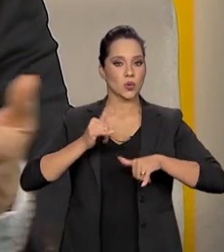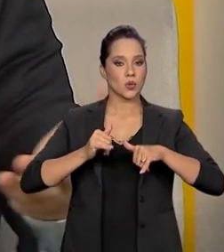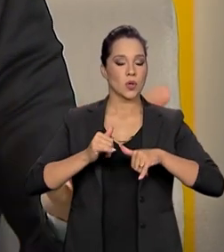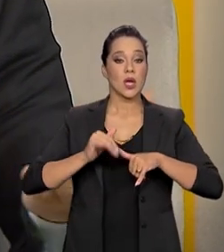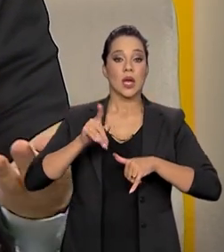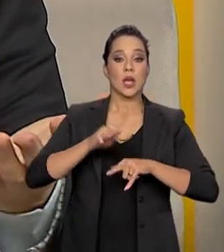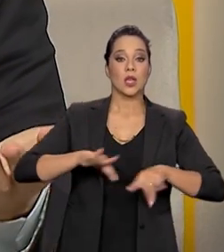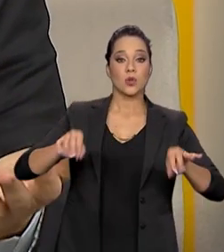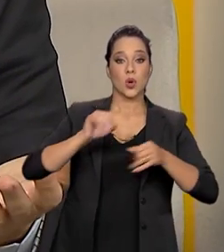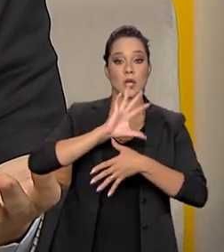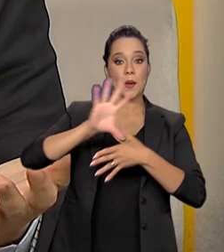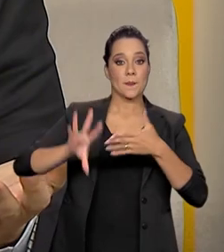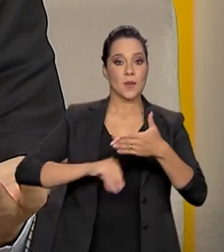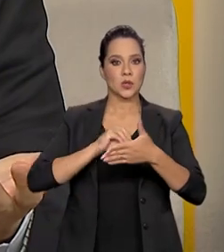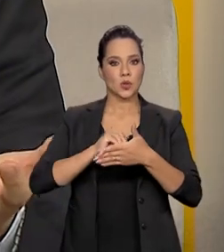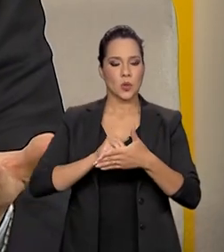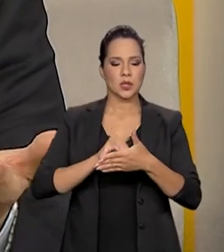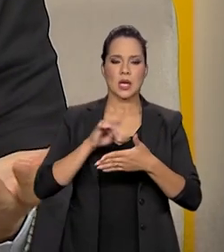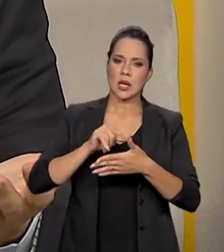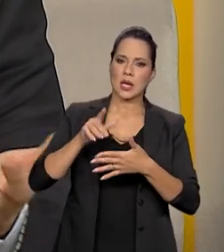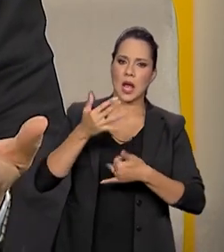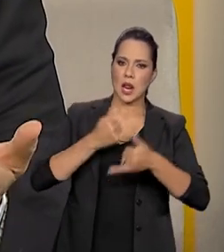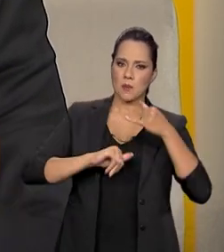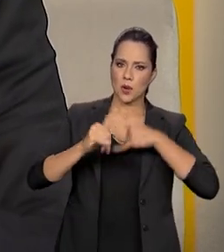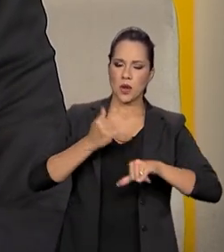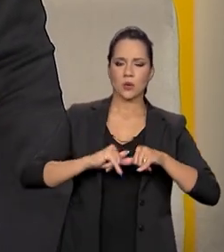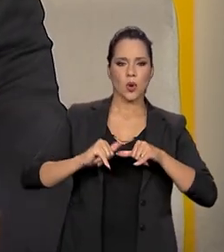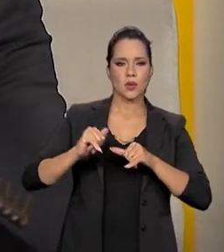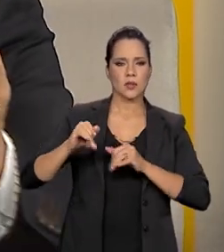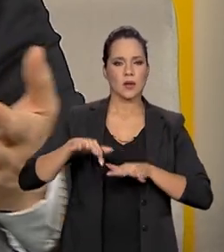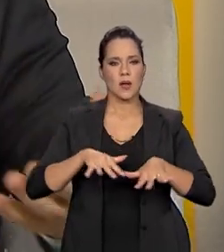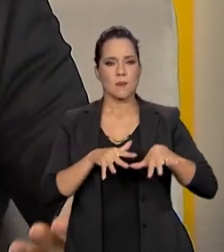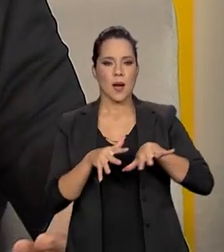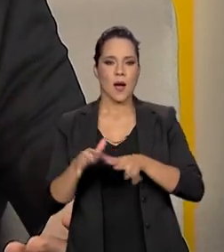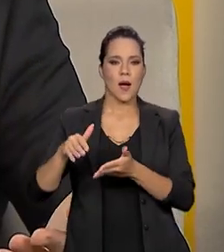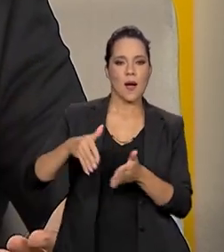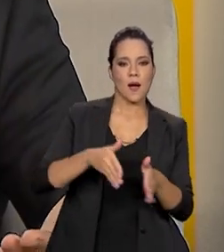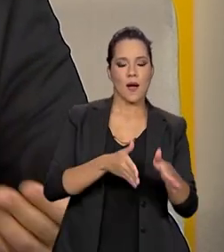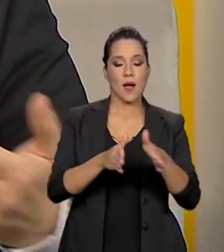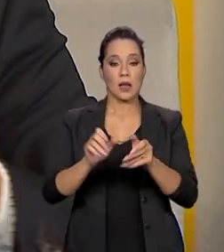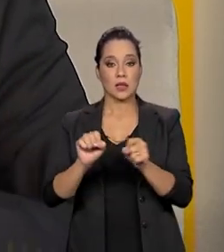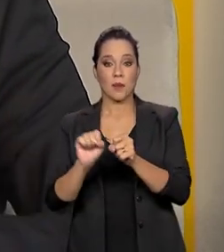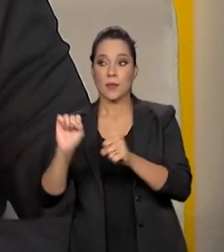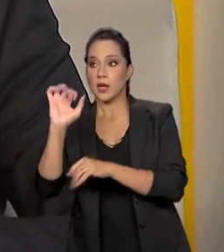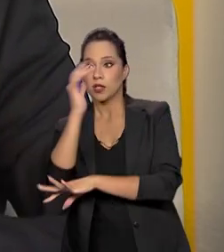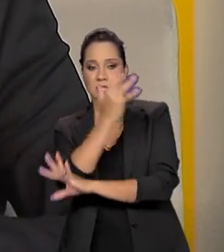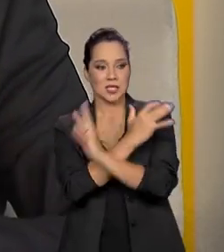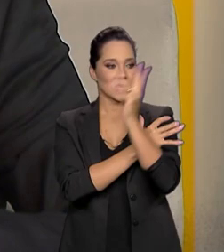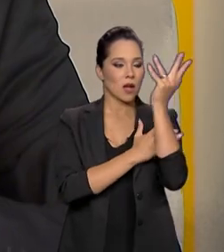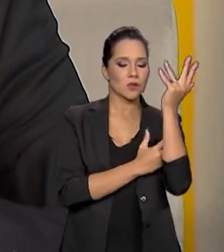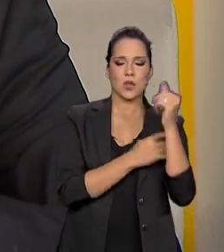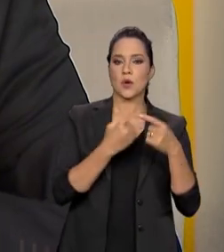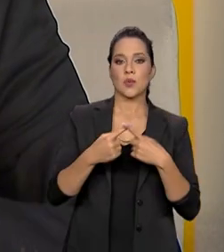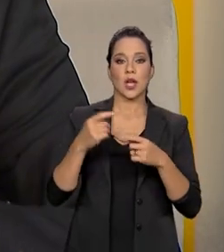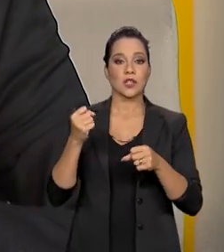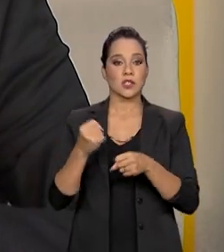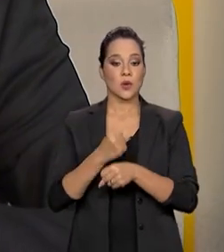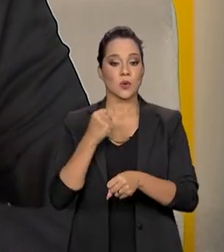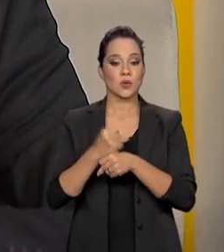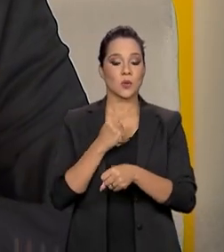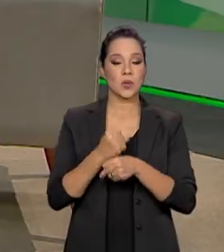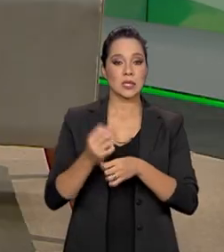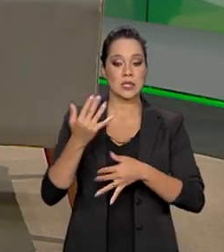em toda a Amazônia, que são flutuantes nos rios da Amazônia e também de selva. Por que nós estamos construindo esses